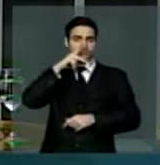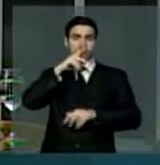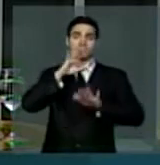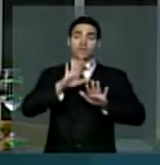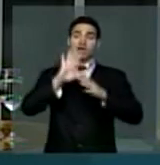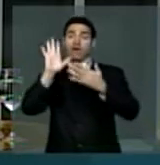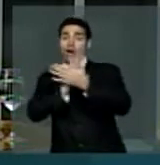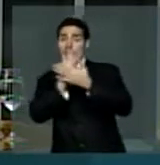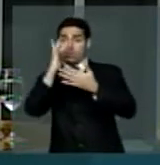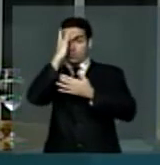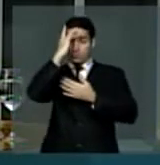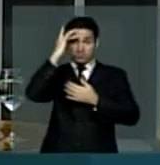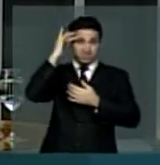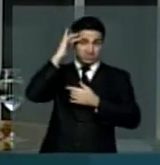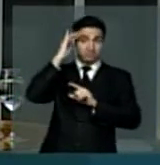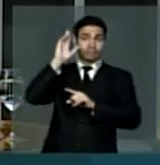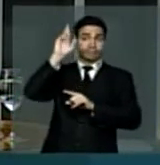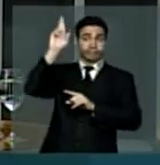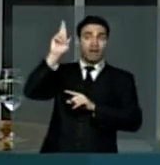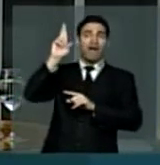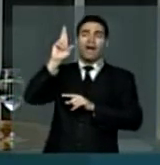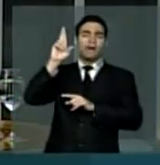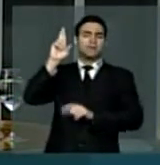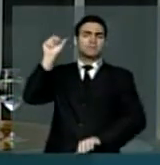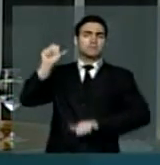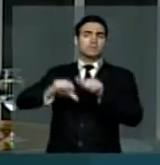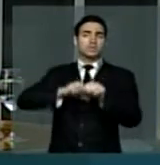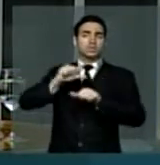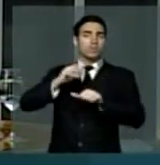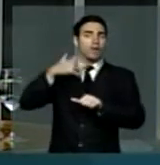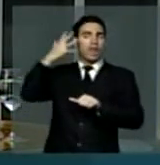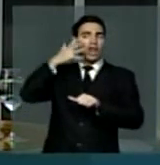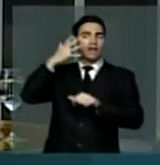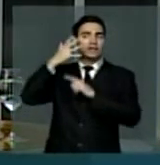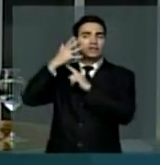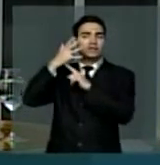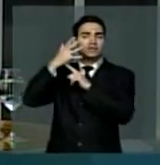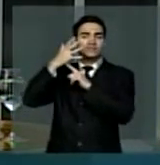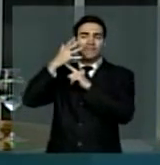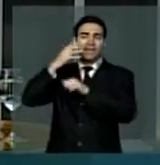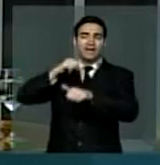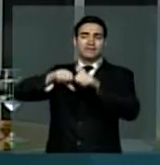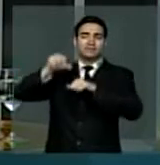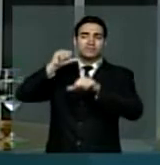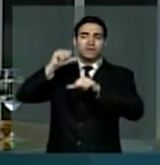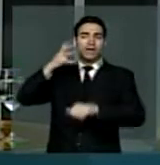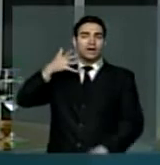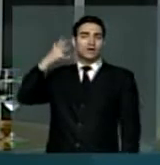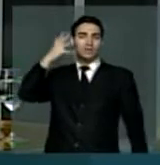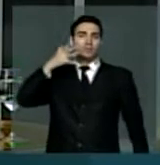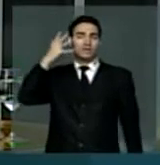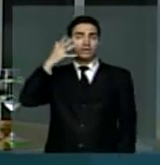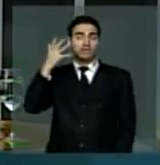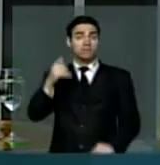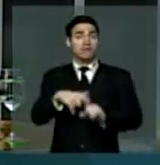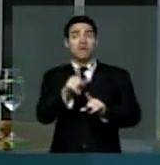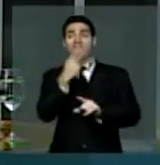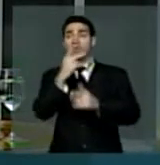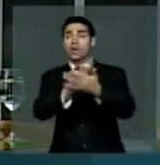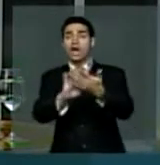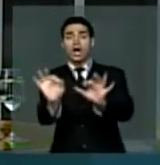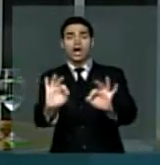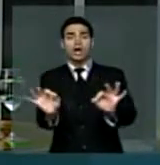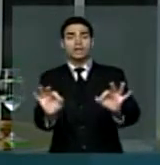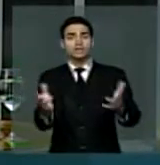mudaram totalmente o discurso político em nome de suas conveniências, sem que uma palavra seja dita no que